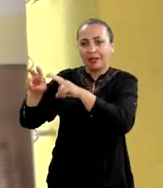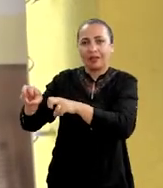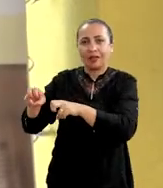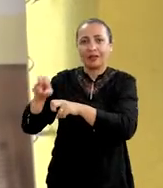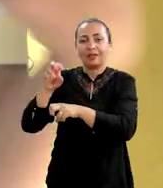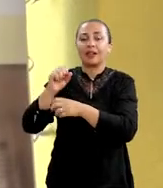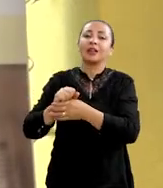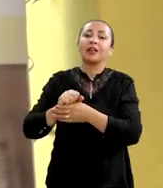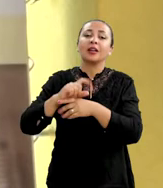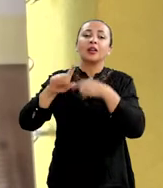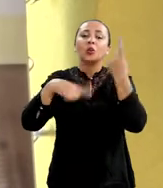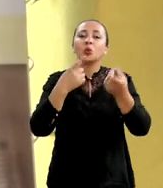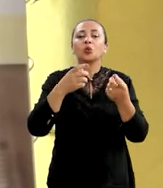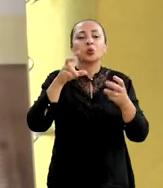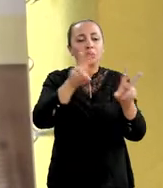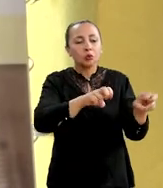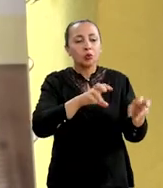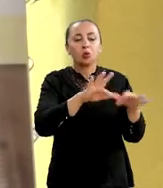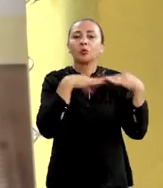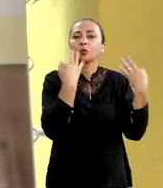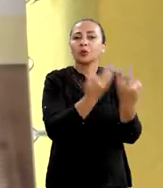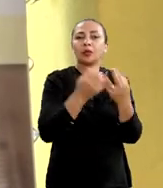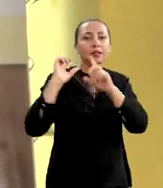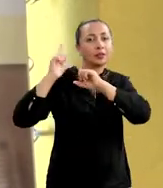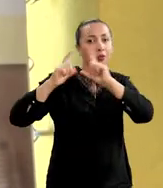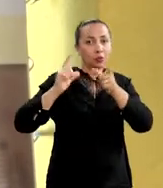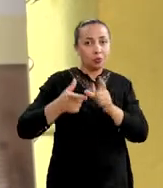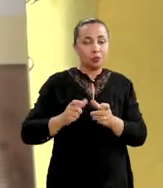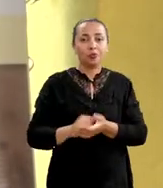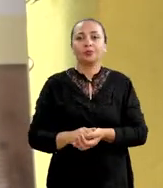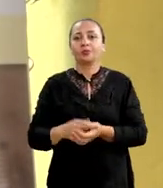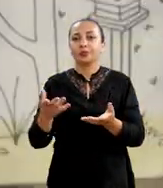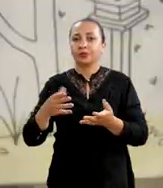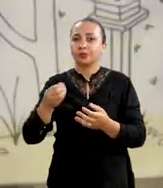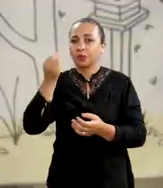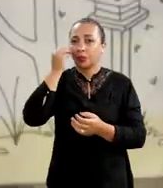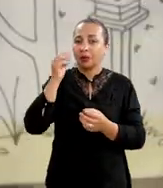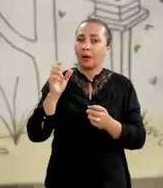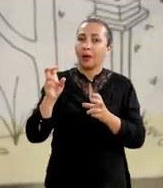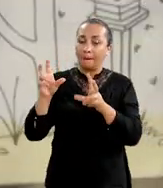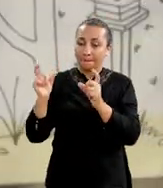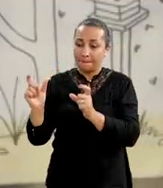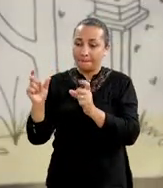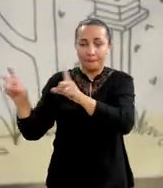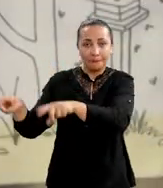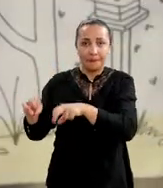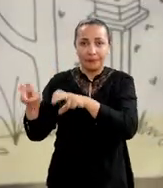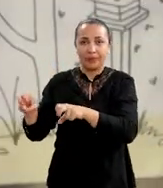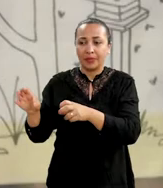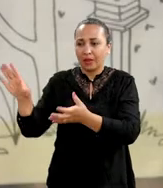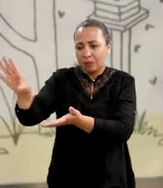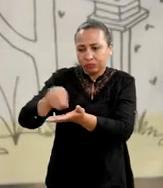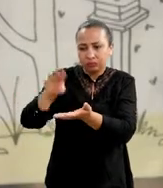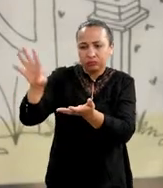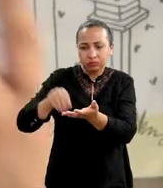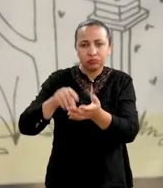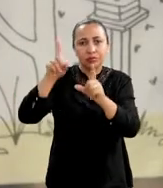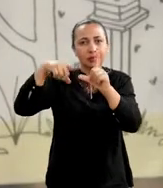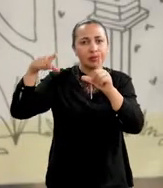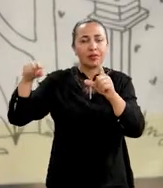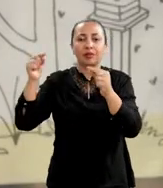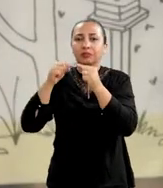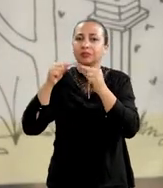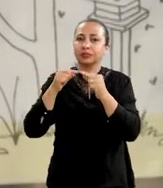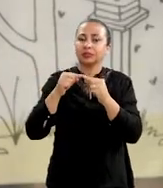reforma agrária para o que conhecemos hoje como o agricultor familiar tradicional. A gente está agora na parte de campo, que é a parte das